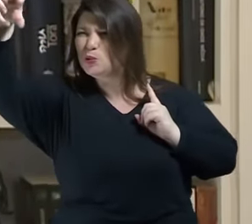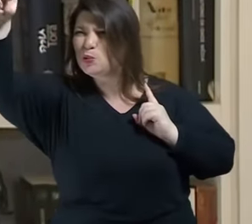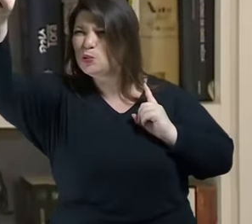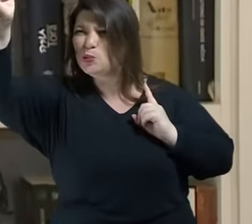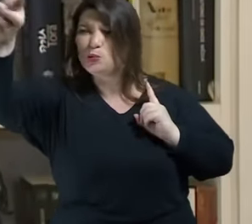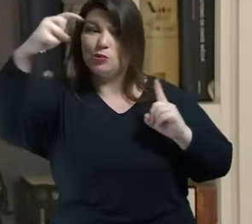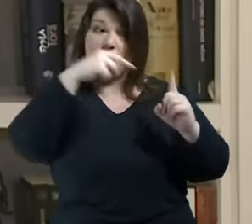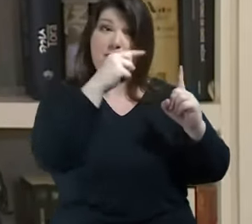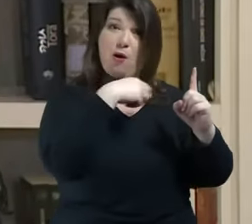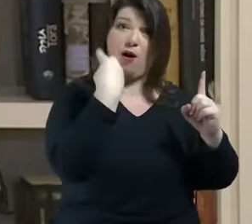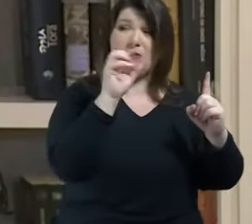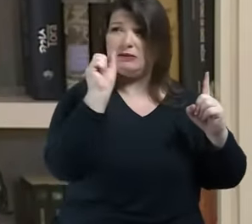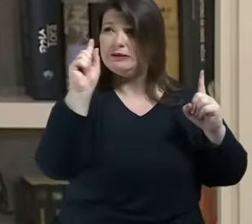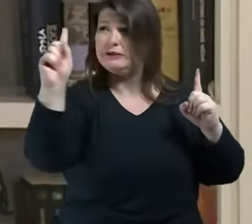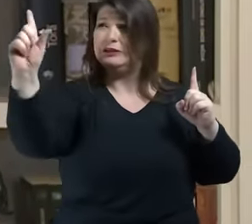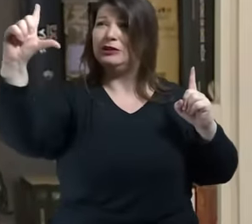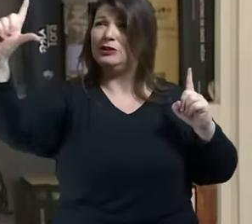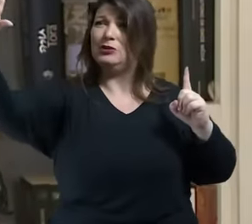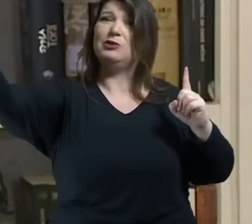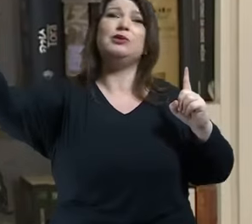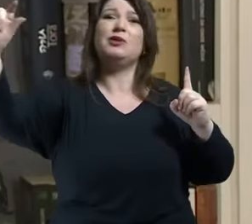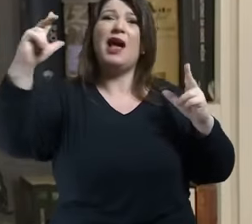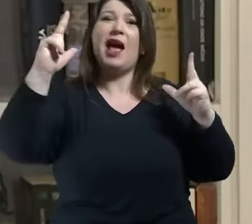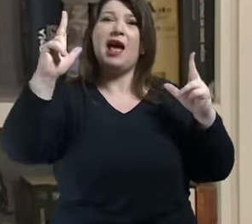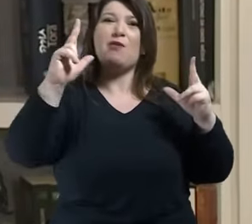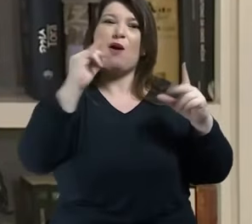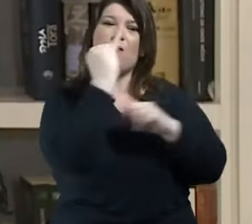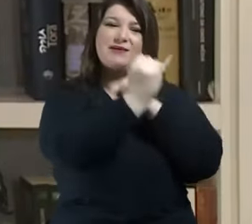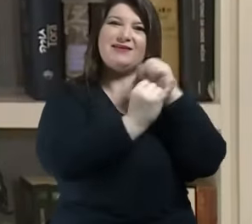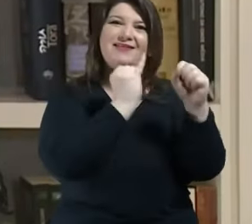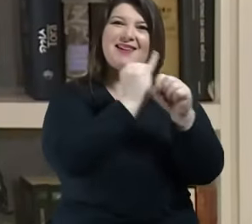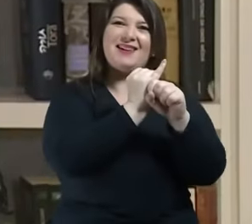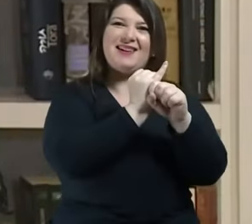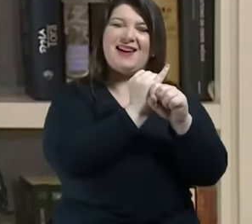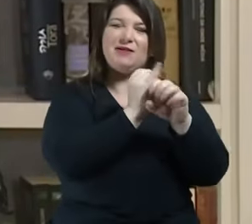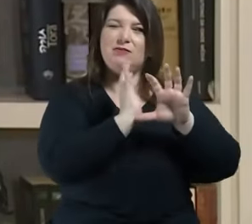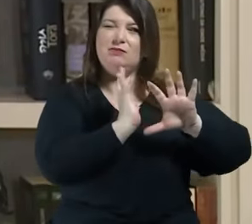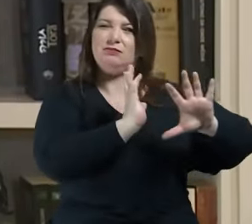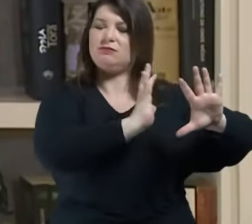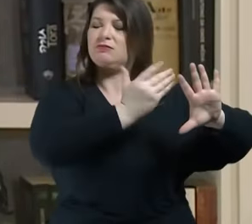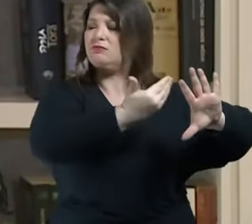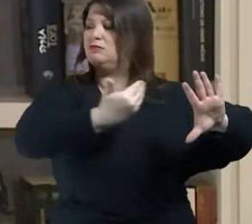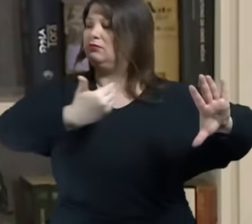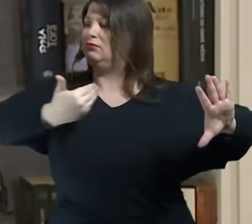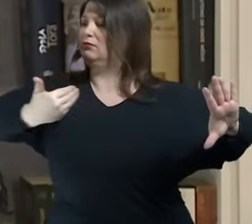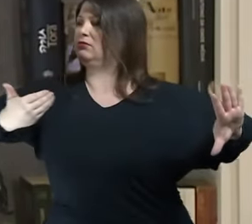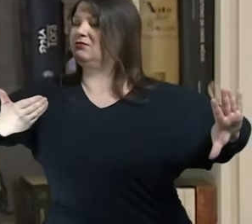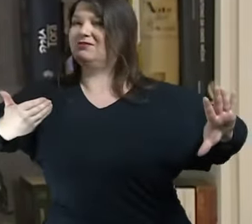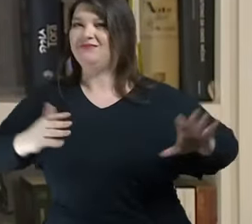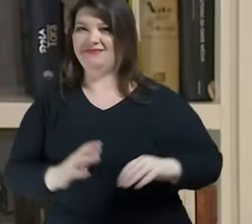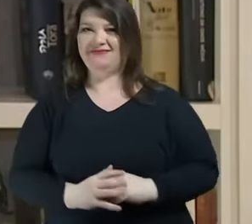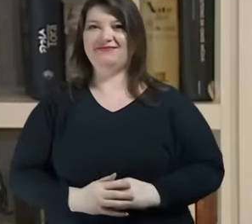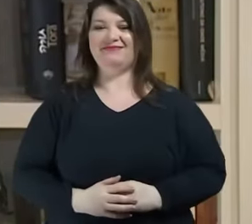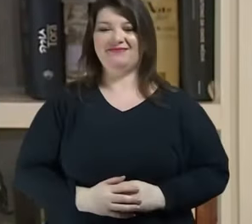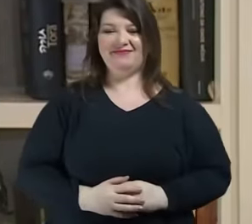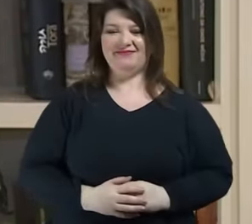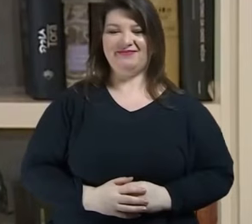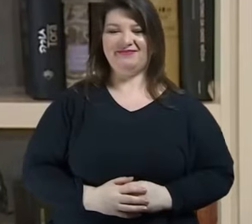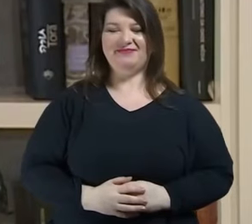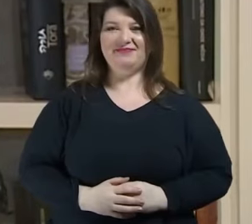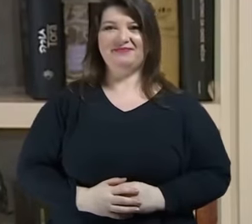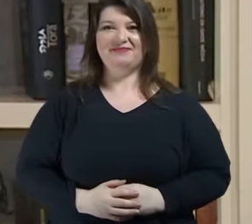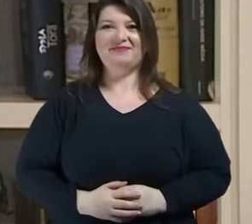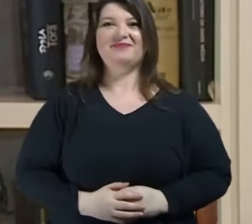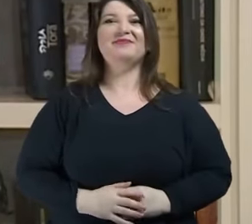há uma frase impressionante no final da obra que eu não lembrava e é muito bom reler algo que você leu há mais de 30 anos